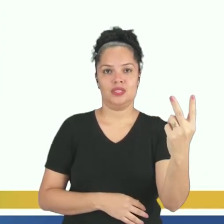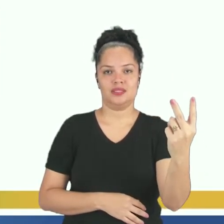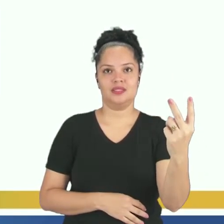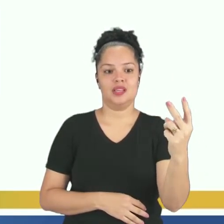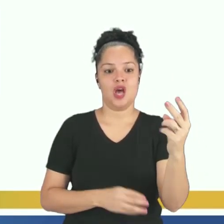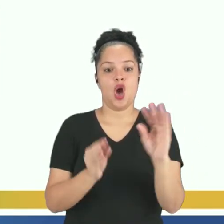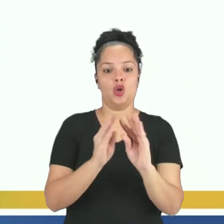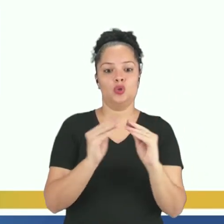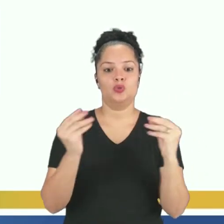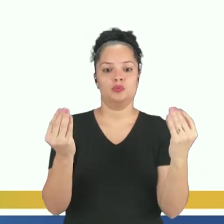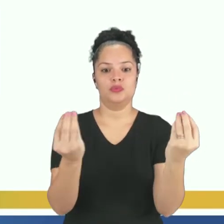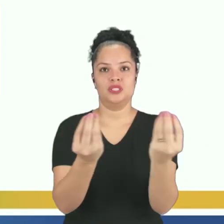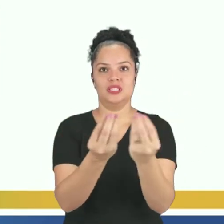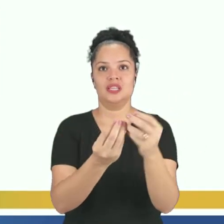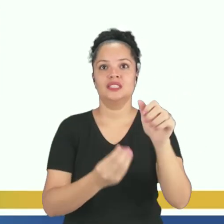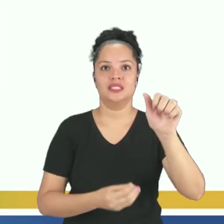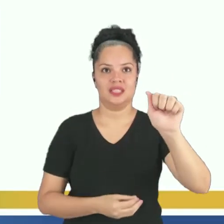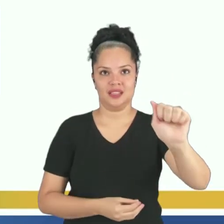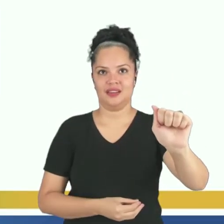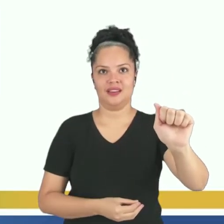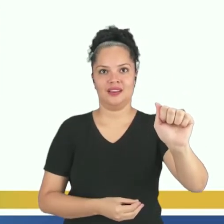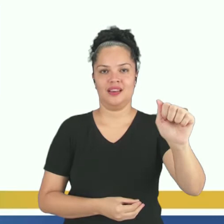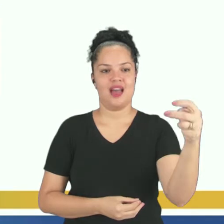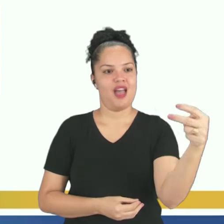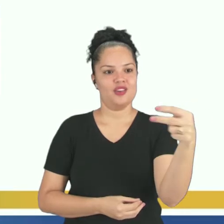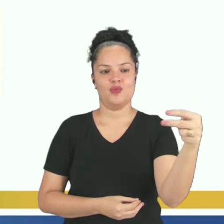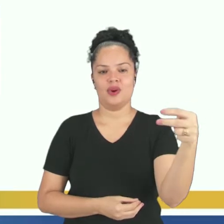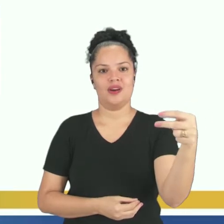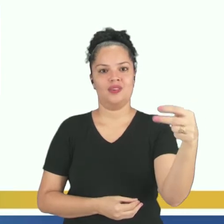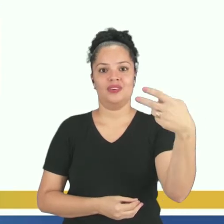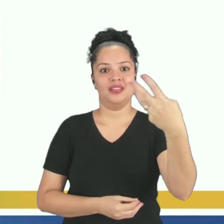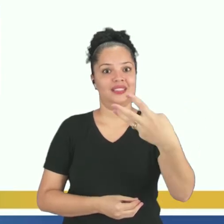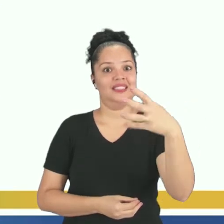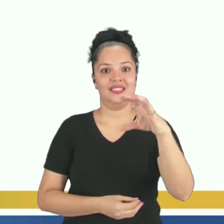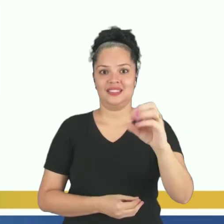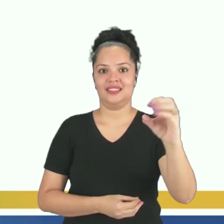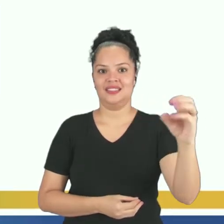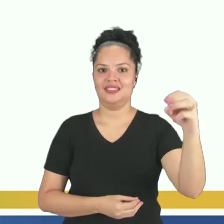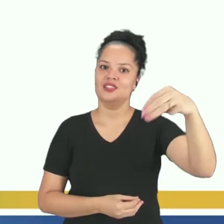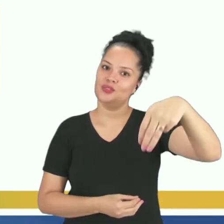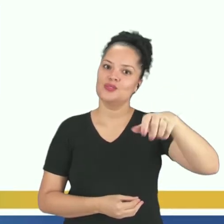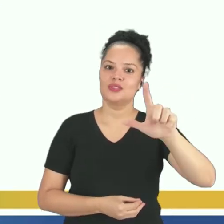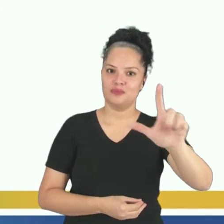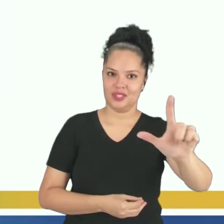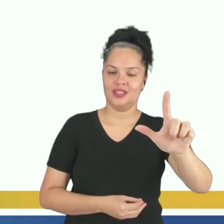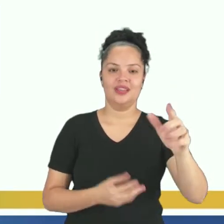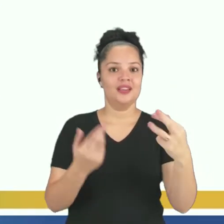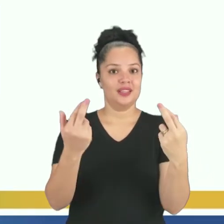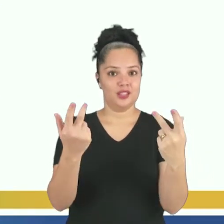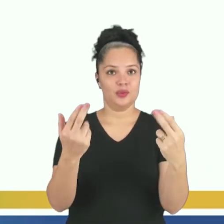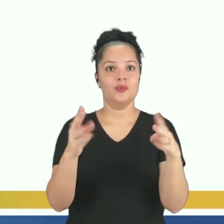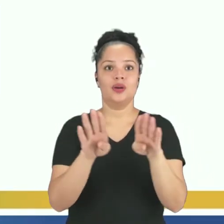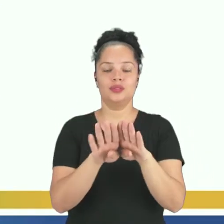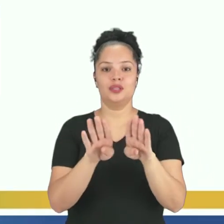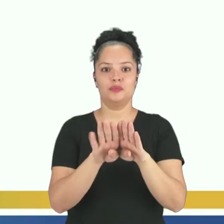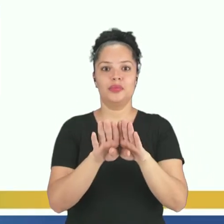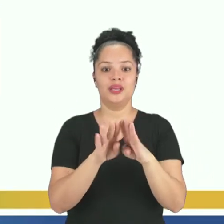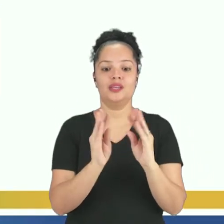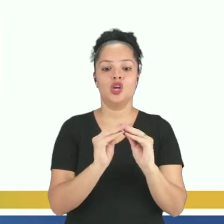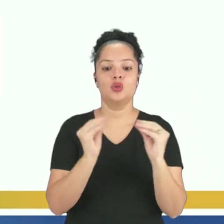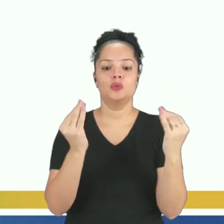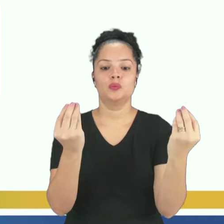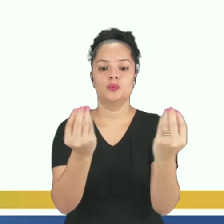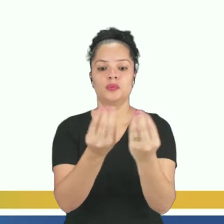eu tenho a quantidade da substância A. O mesmo raciocínio vai acontecer para a substância B. A substância B